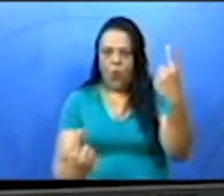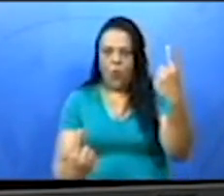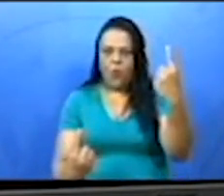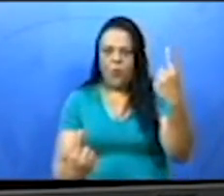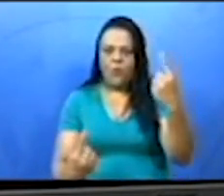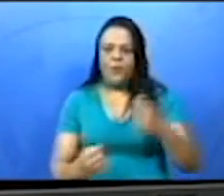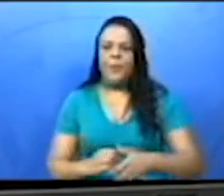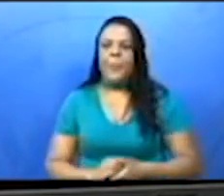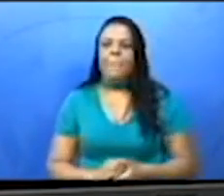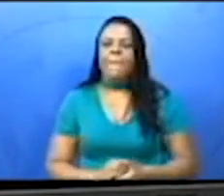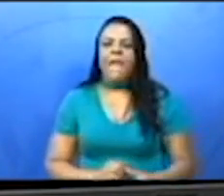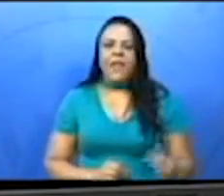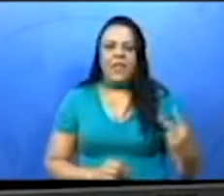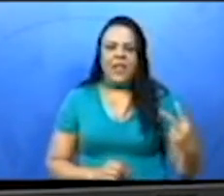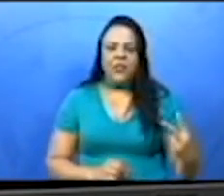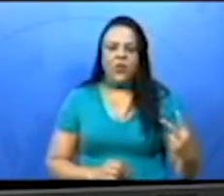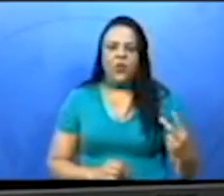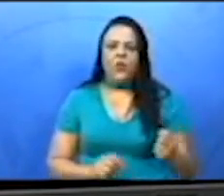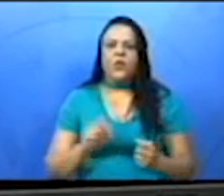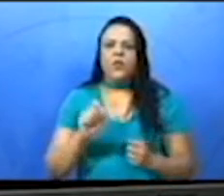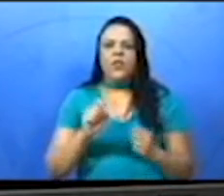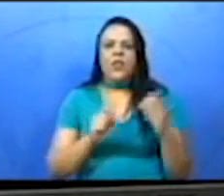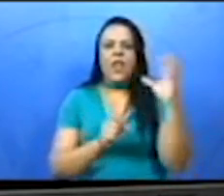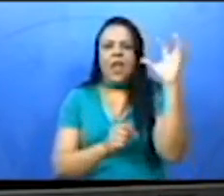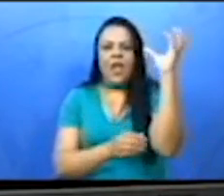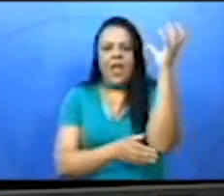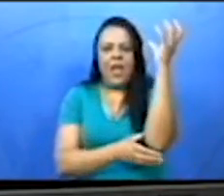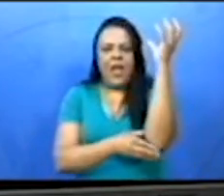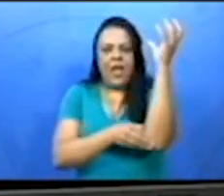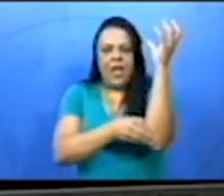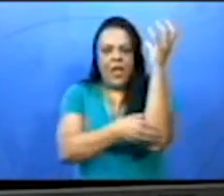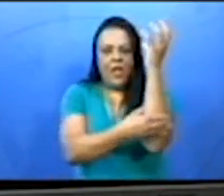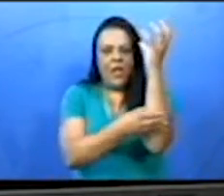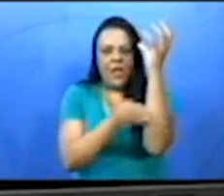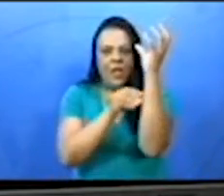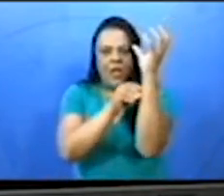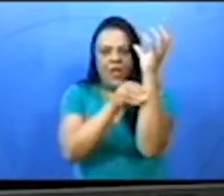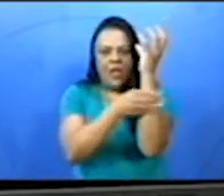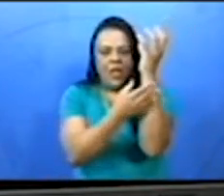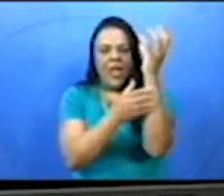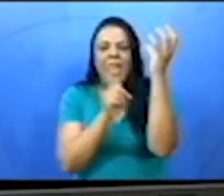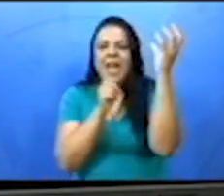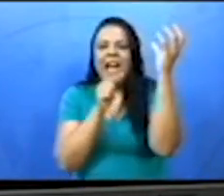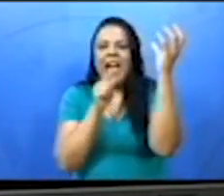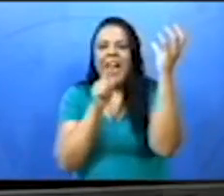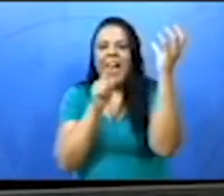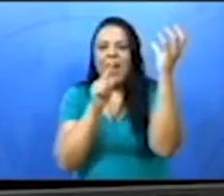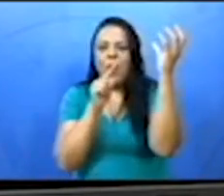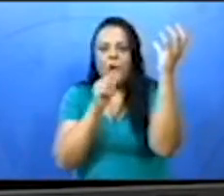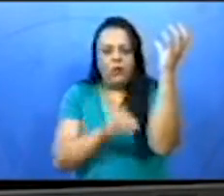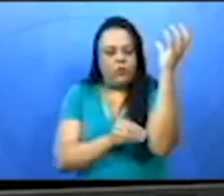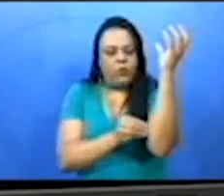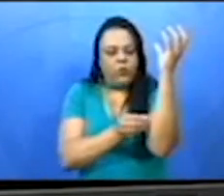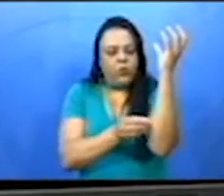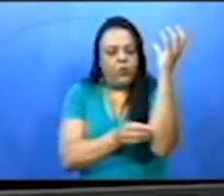E a 2, caule, conduz a água e os nutrientes até as folhas.